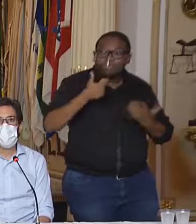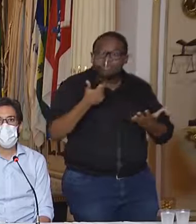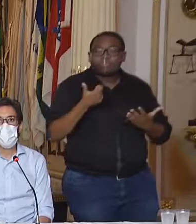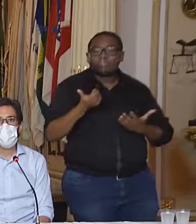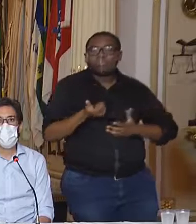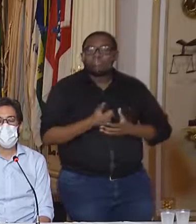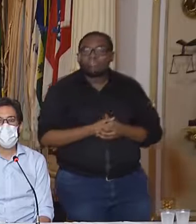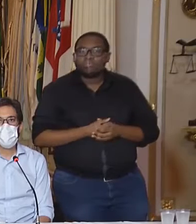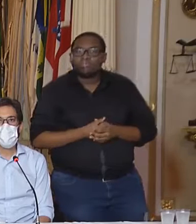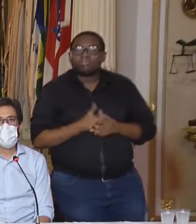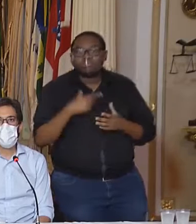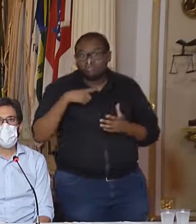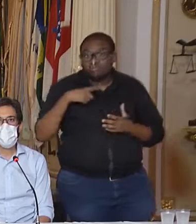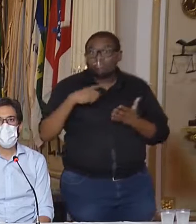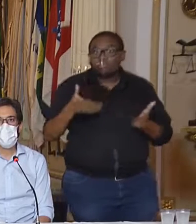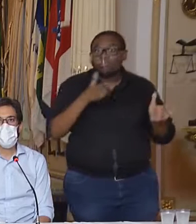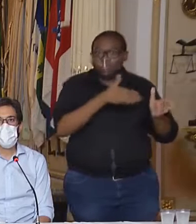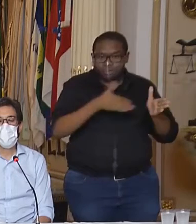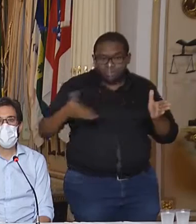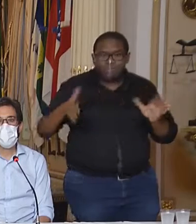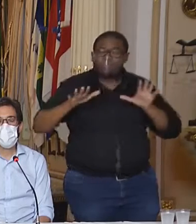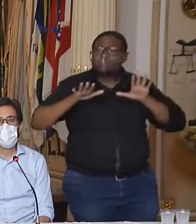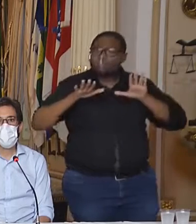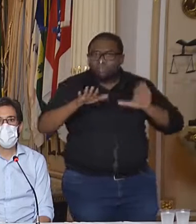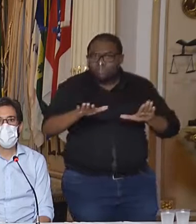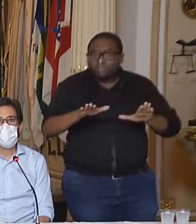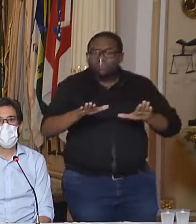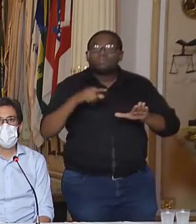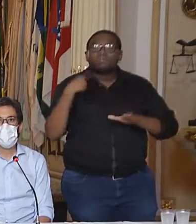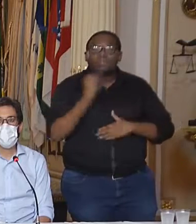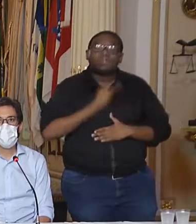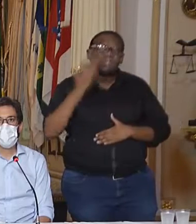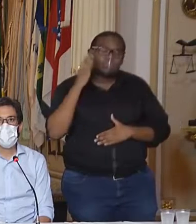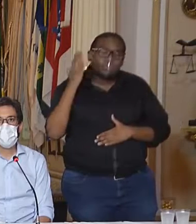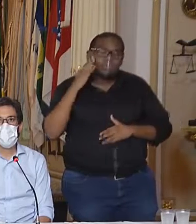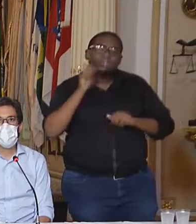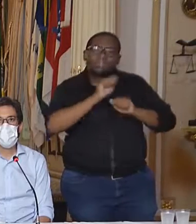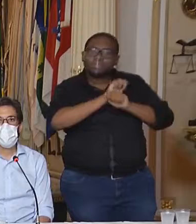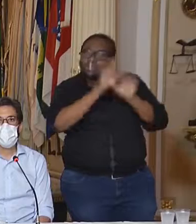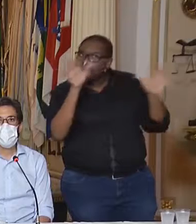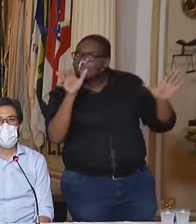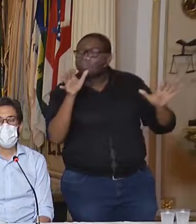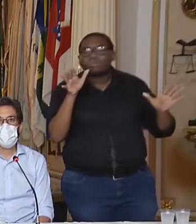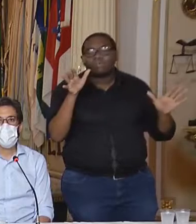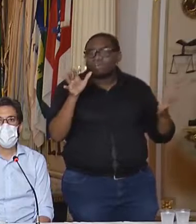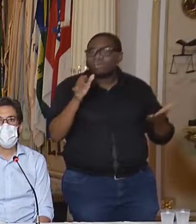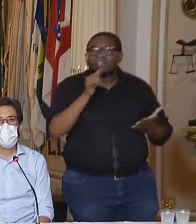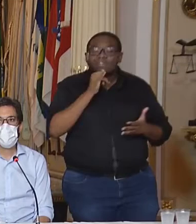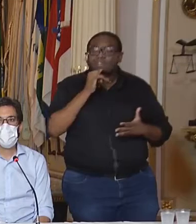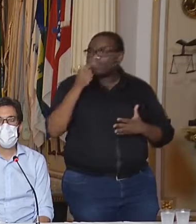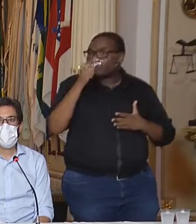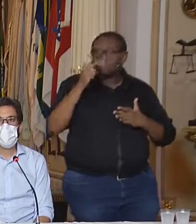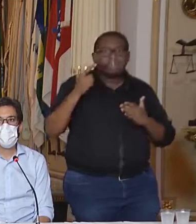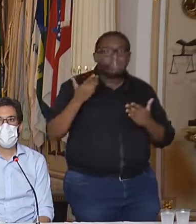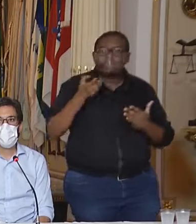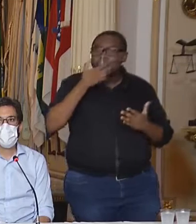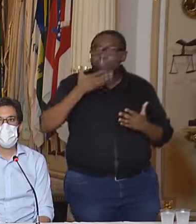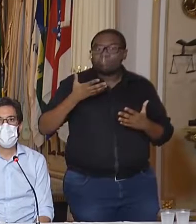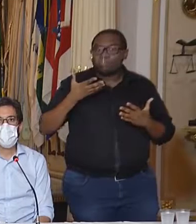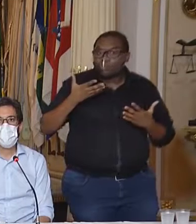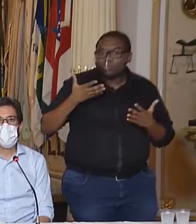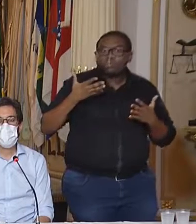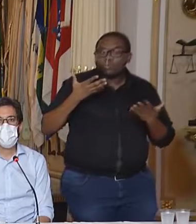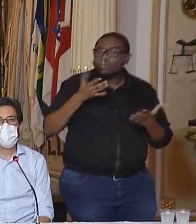desse processo. Mas nós entendemos que não há ainda uma estabilidade ou uma maturidade